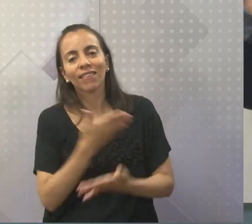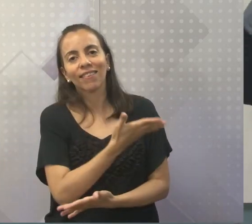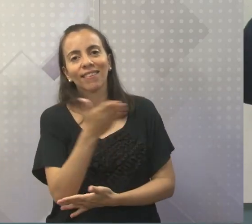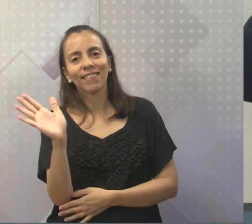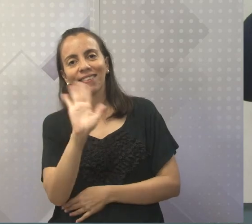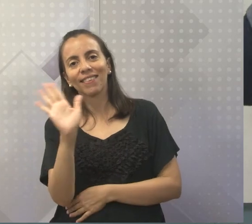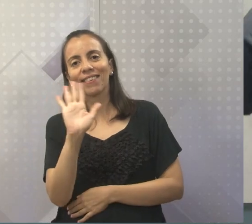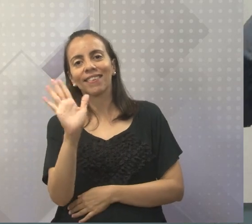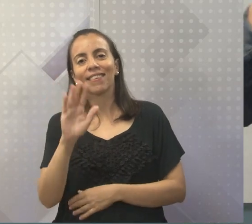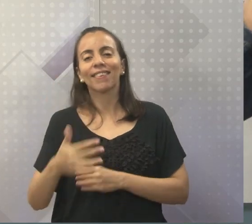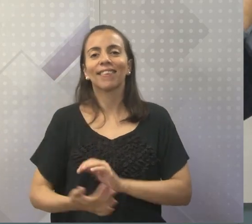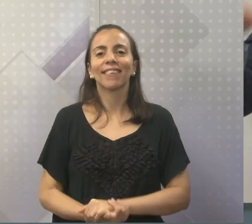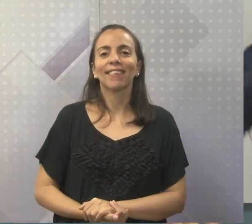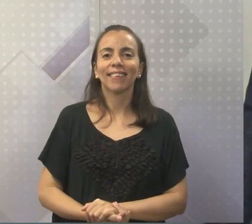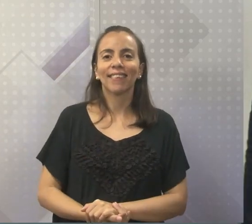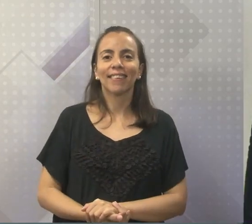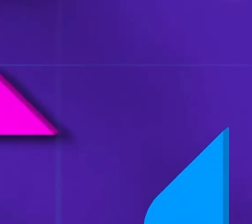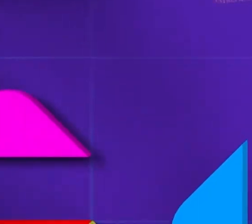dia.